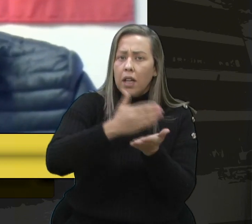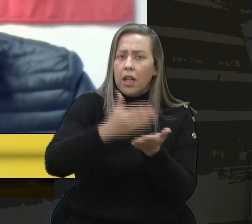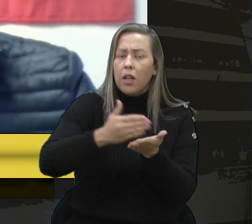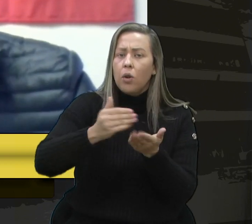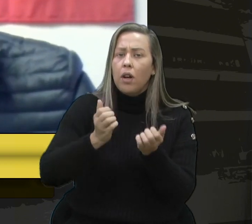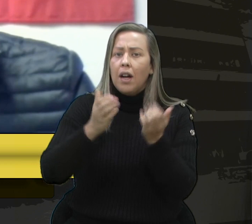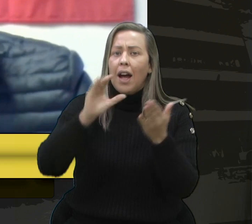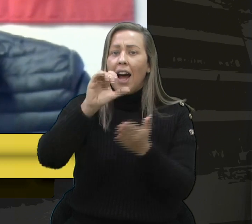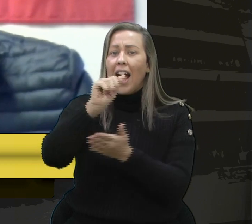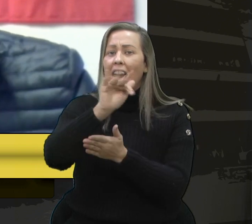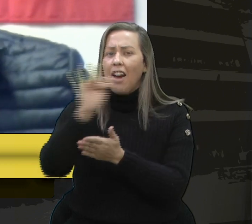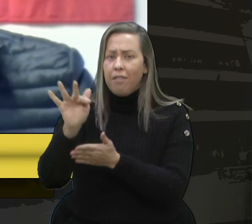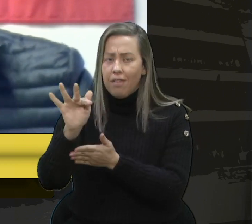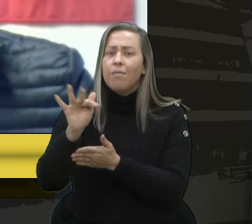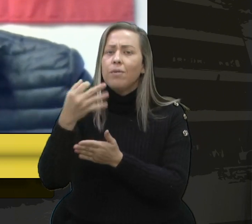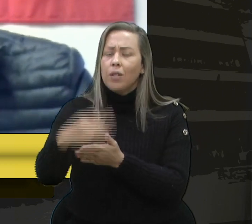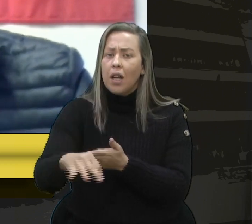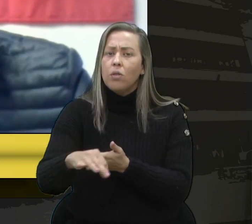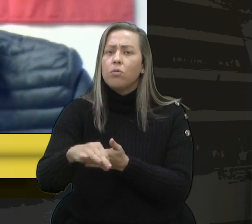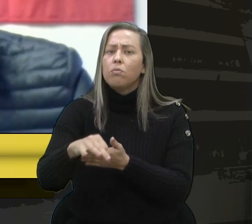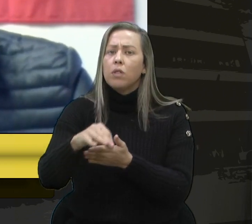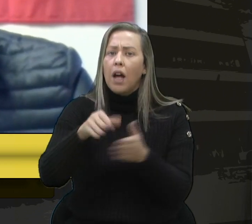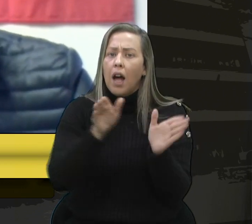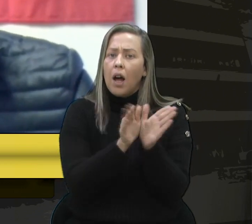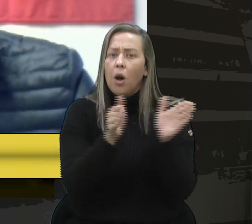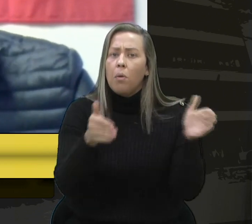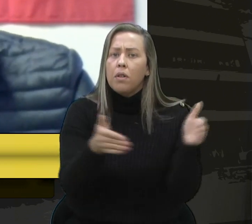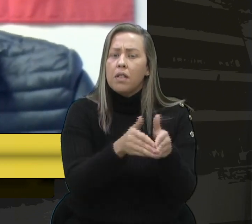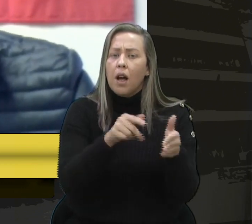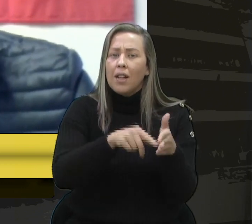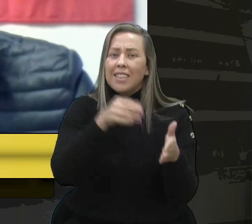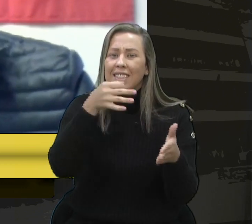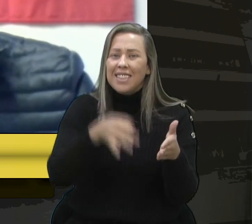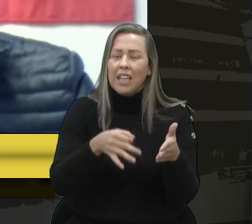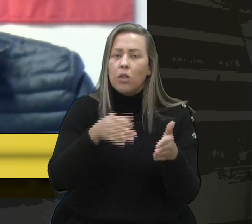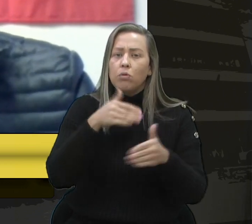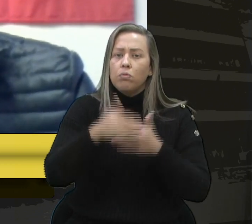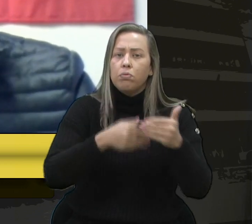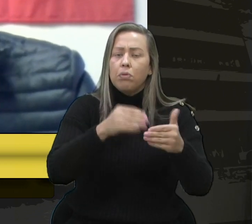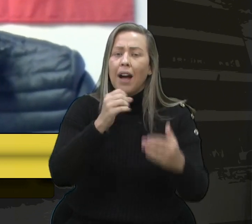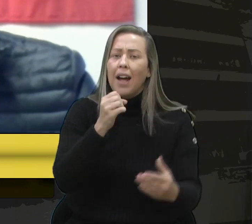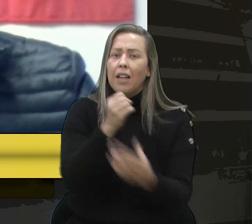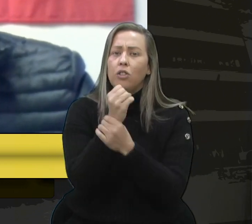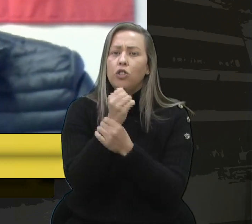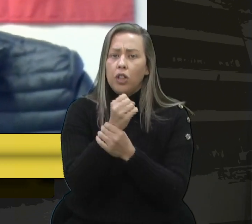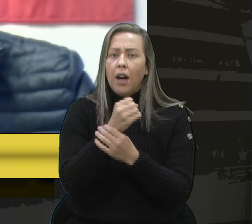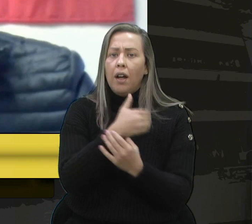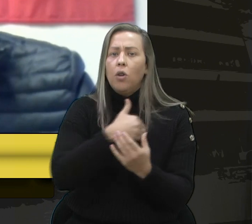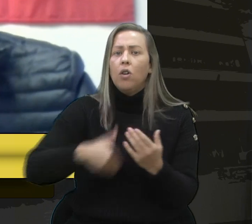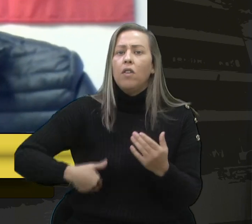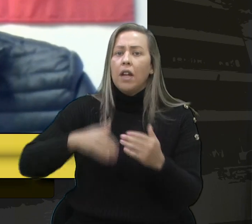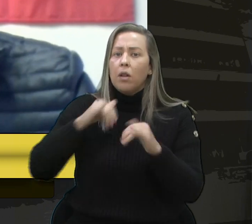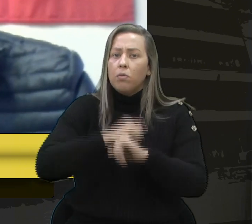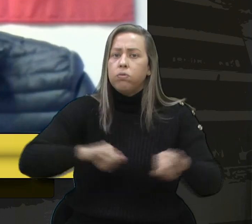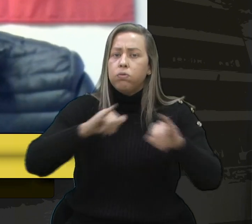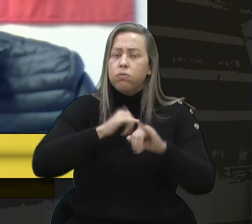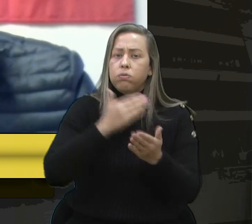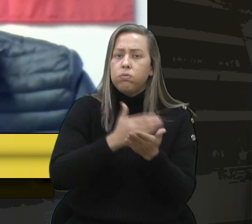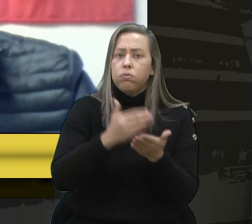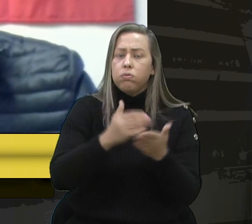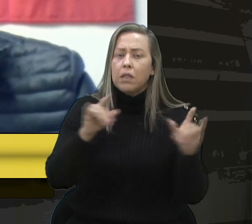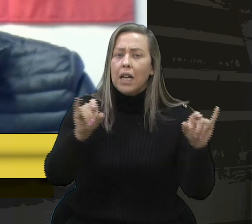junto à CAF, Corporação Andina de Fomento, com garantias da União para o Programa de Desenvolvimento da